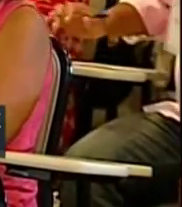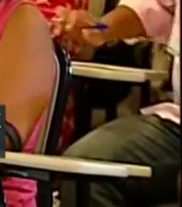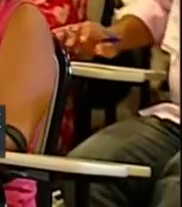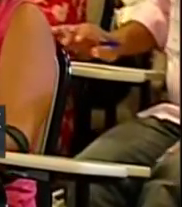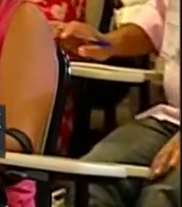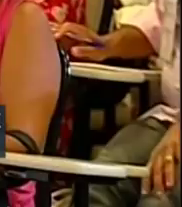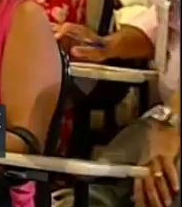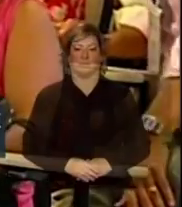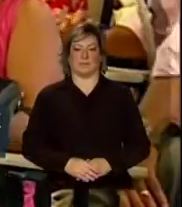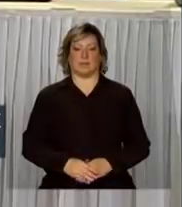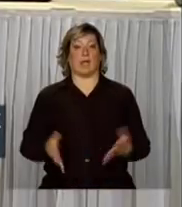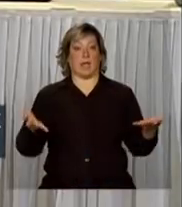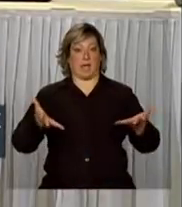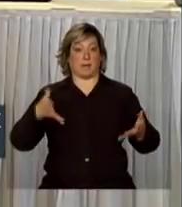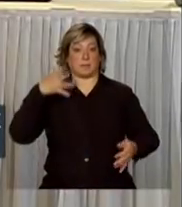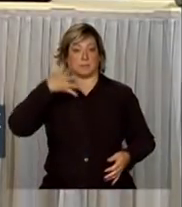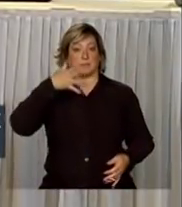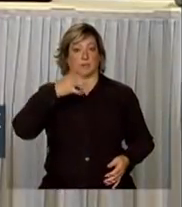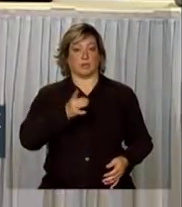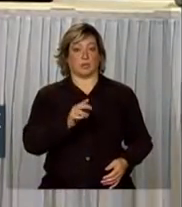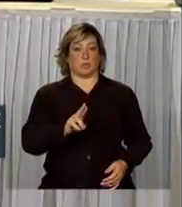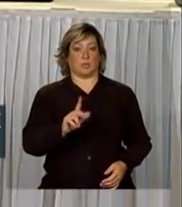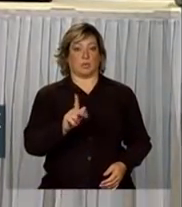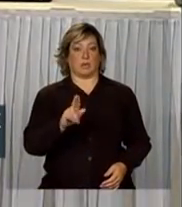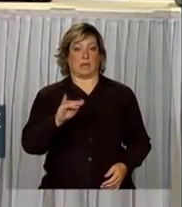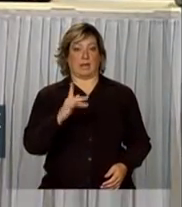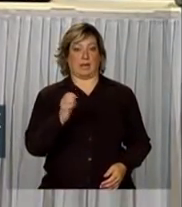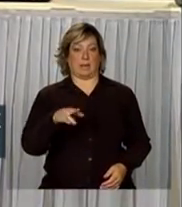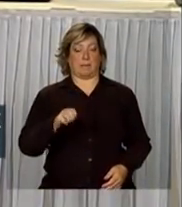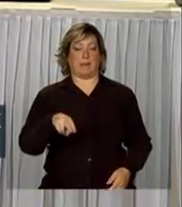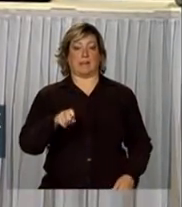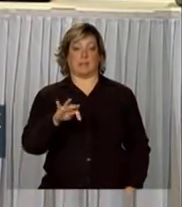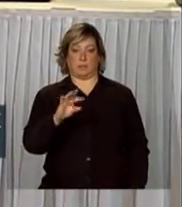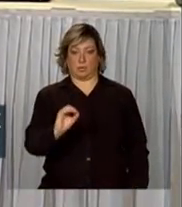Ouviremos agora as palavras do Dr. Guilherme Franco Neto.